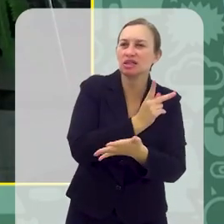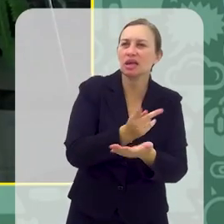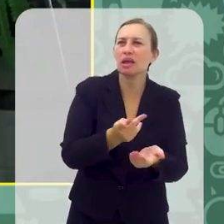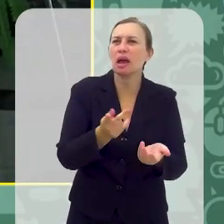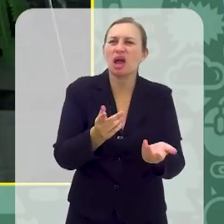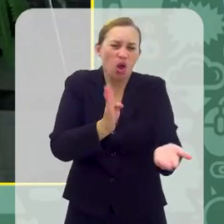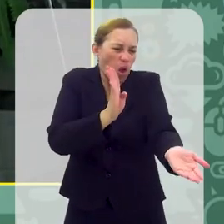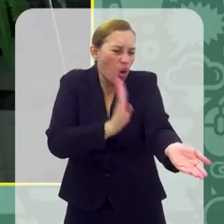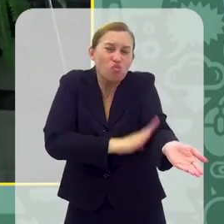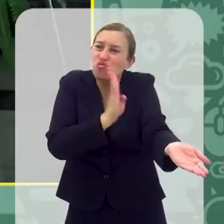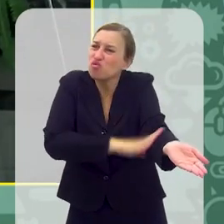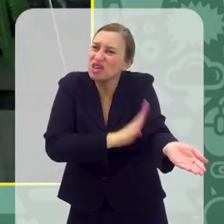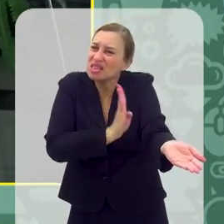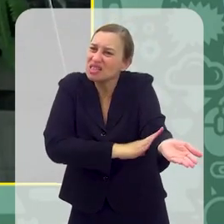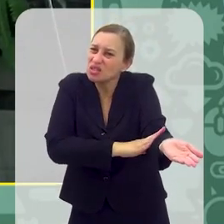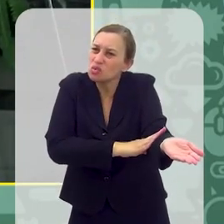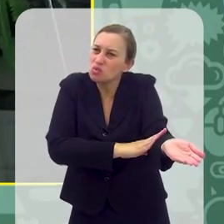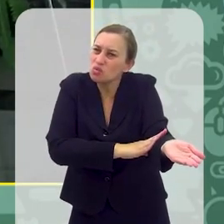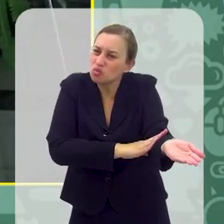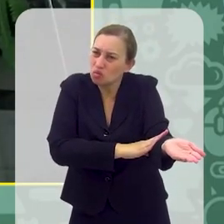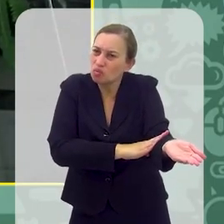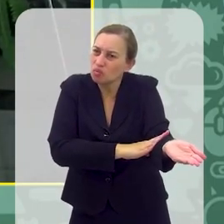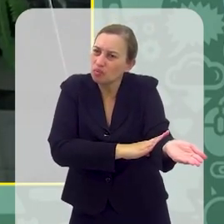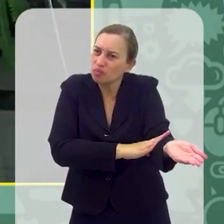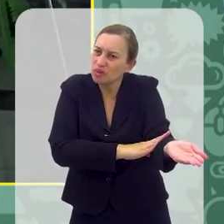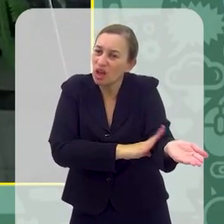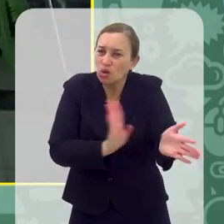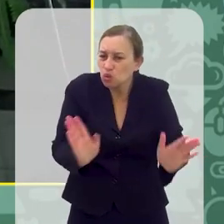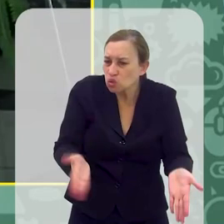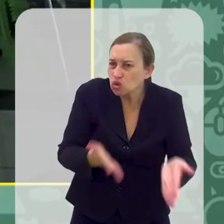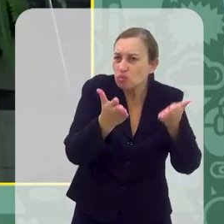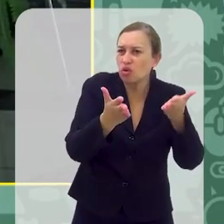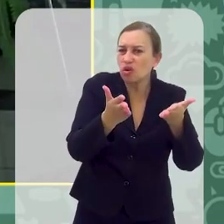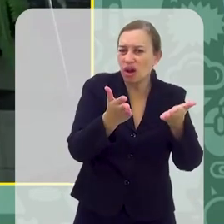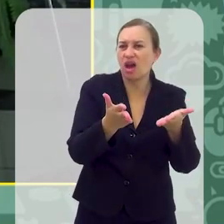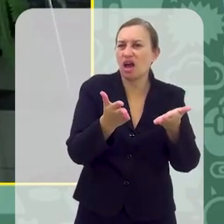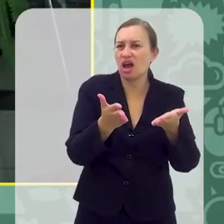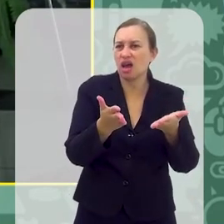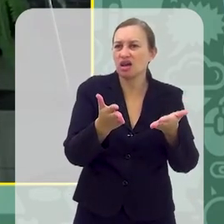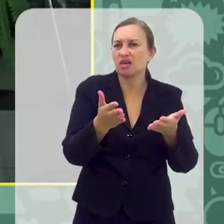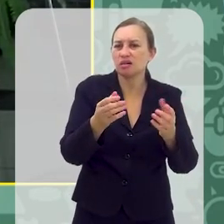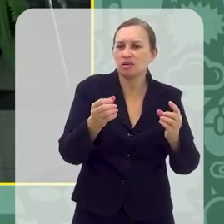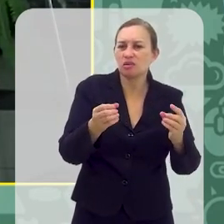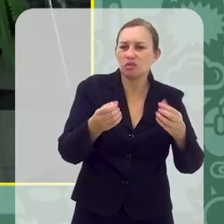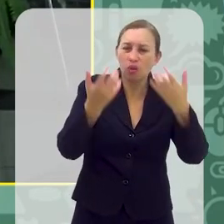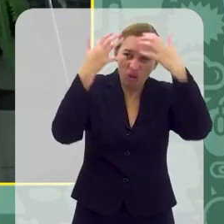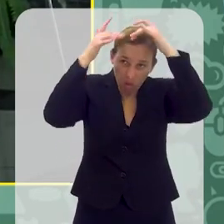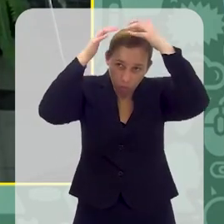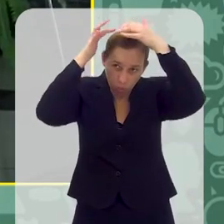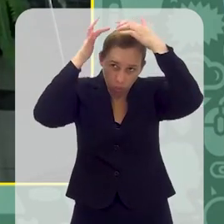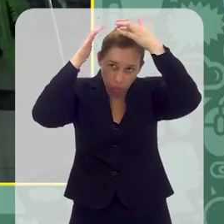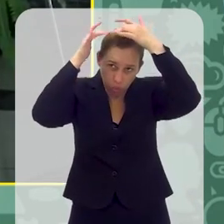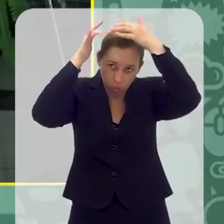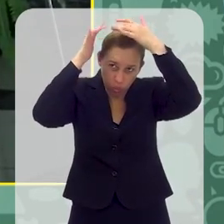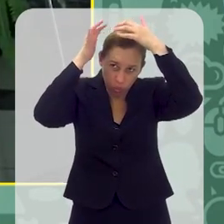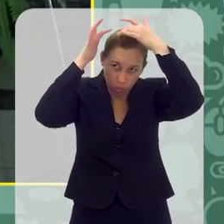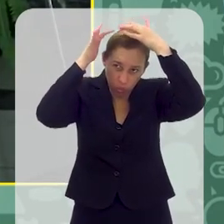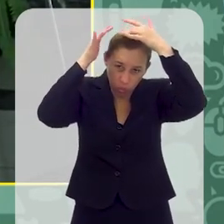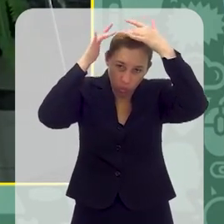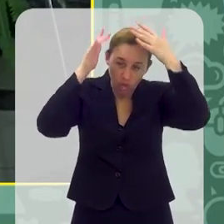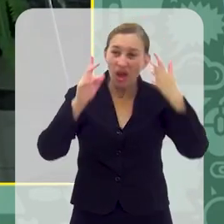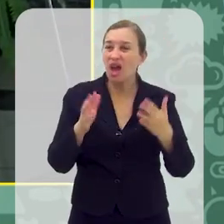droga no sentido de artificialmente estimular algo que o nosso cérebro gosta, né, ou como o açúcar